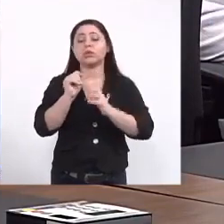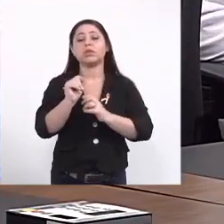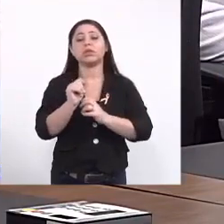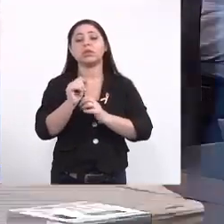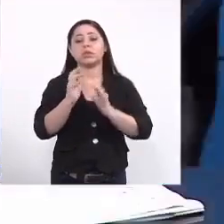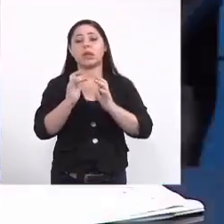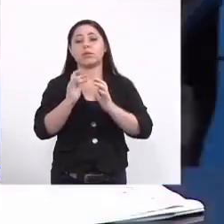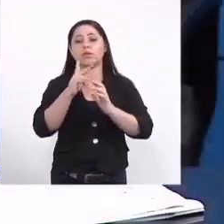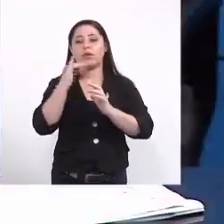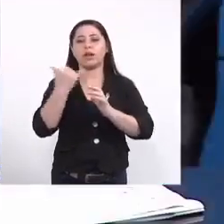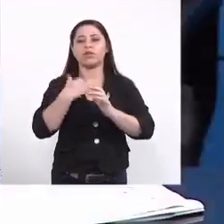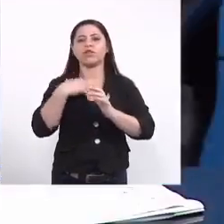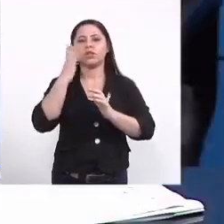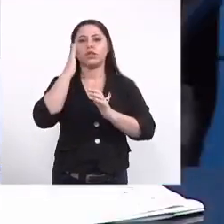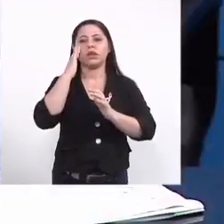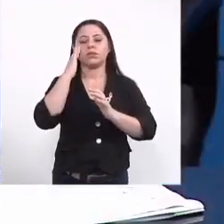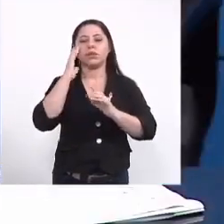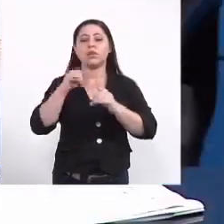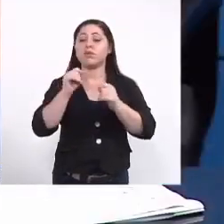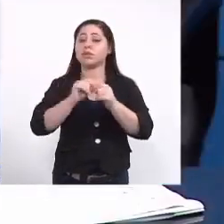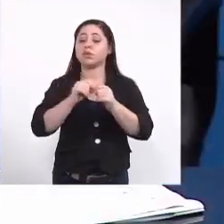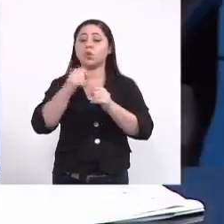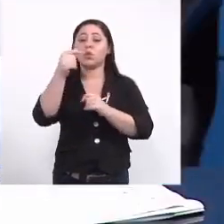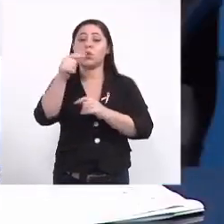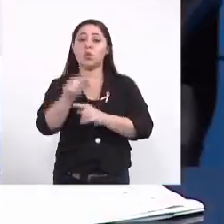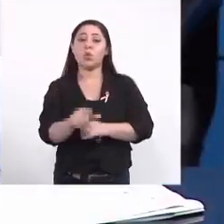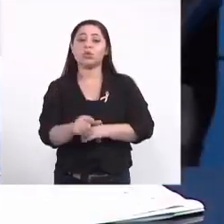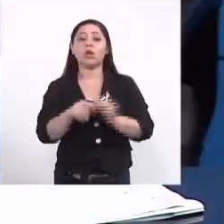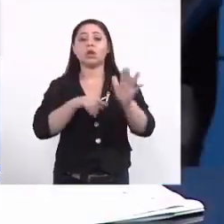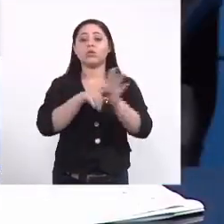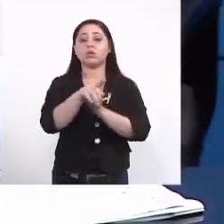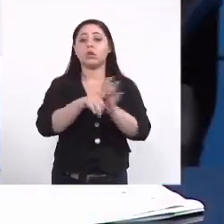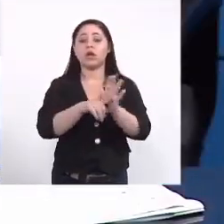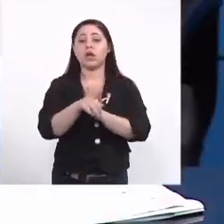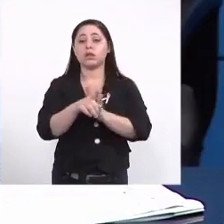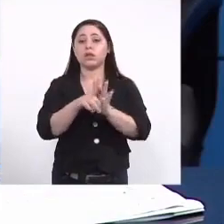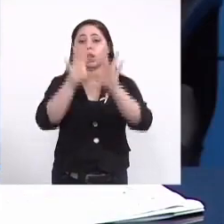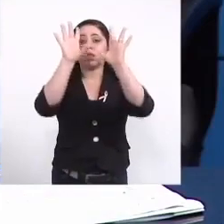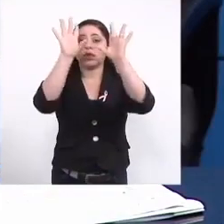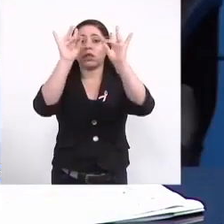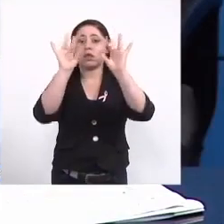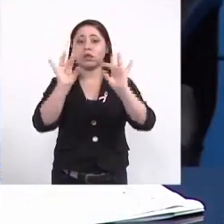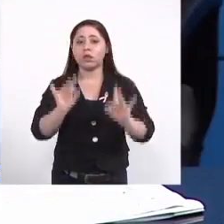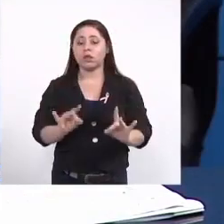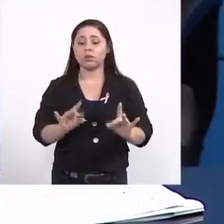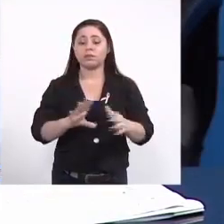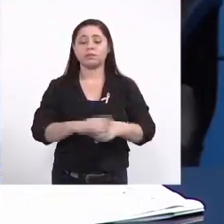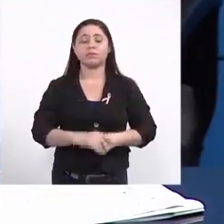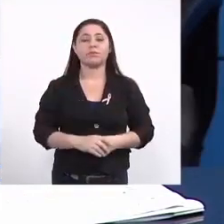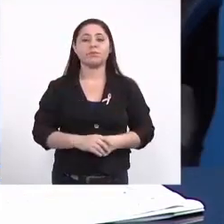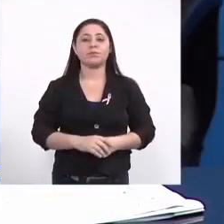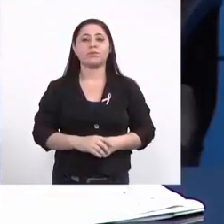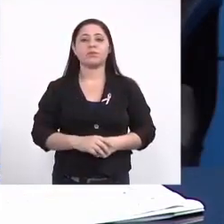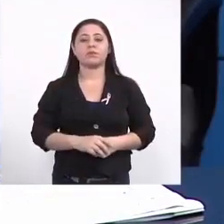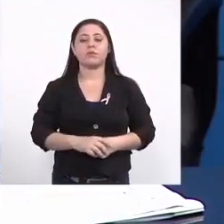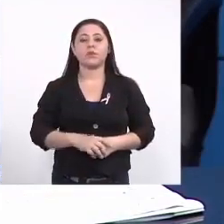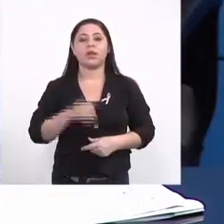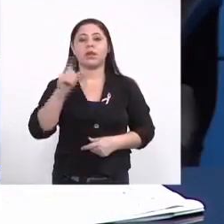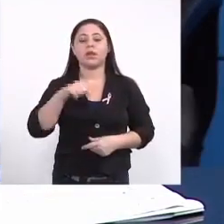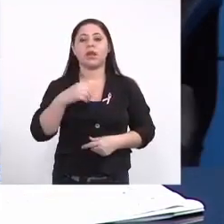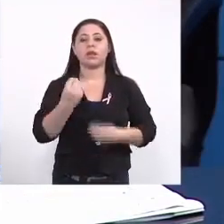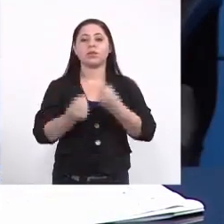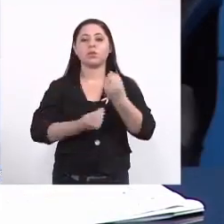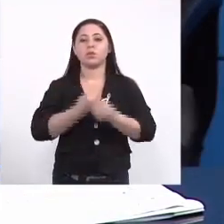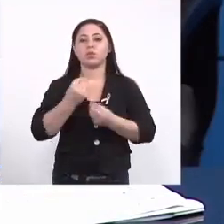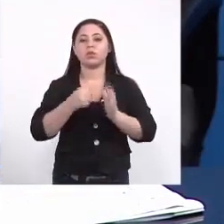fazer uma uma análise mais complexa e essa situação